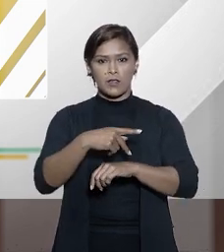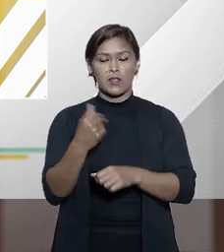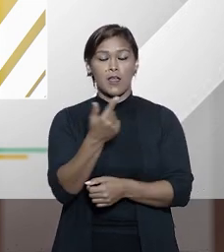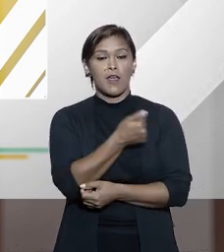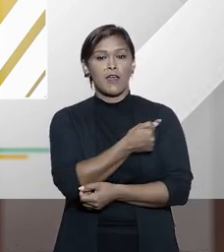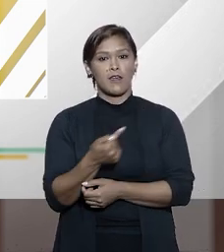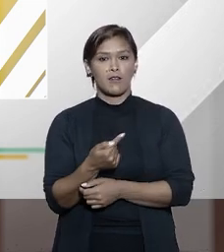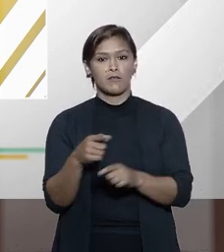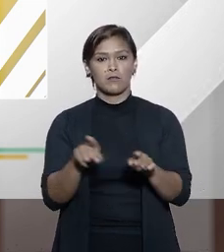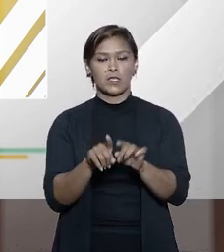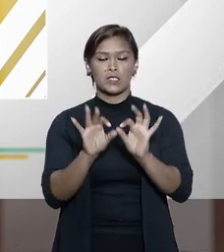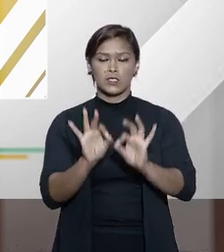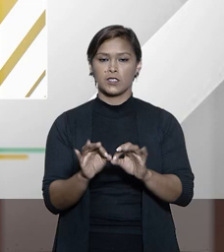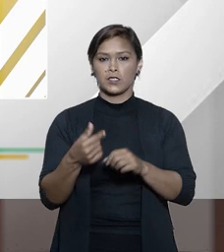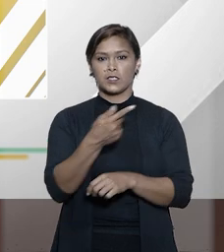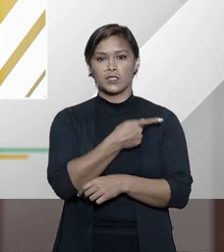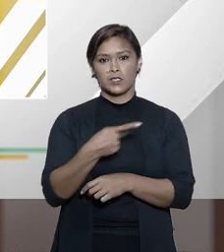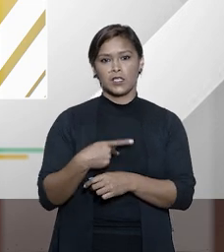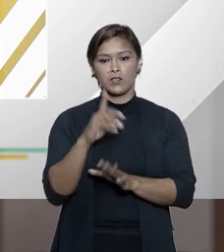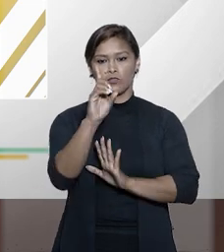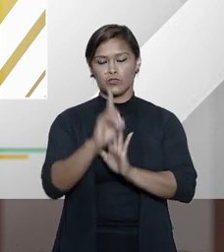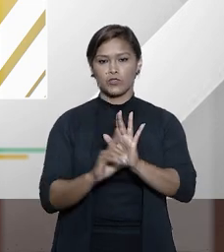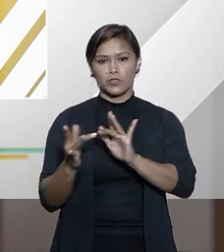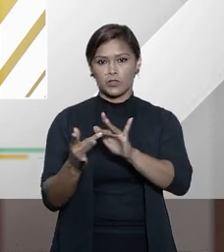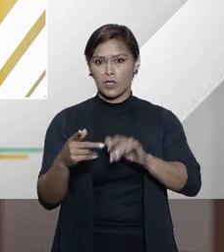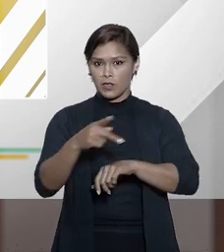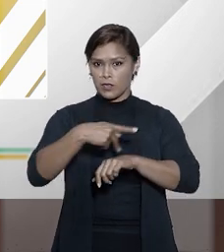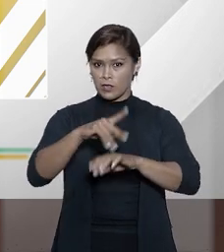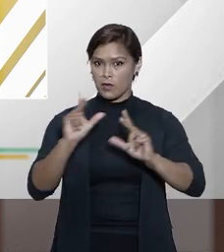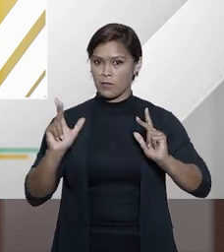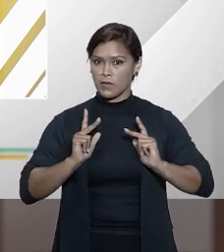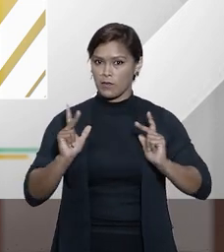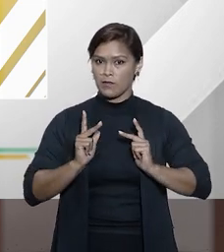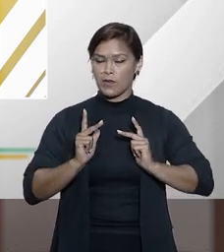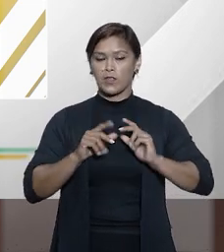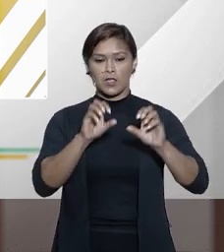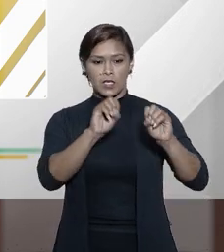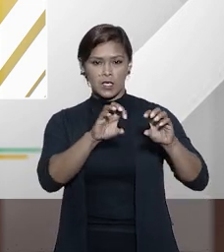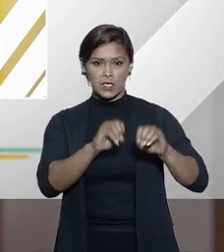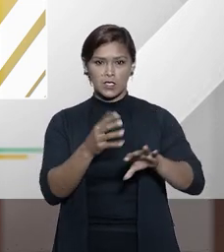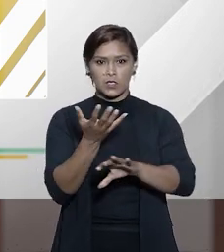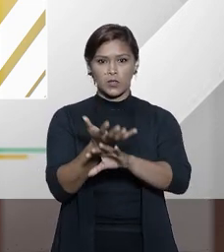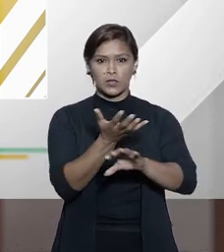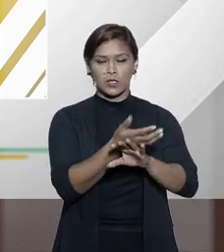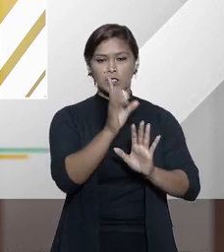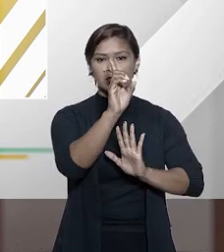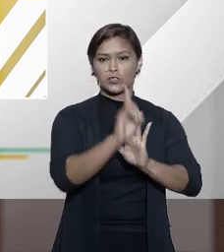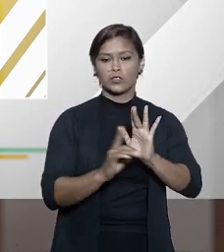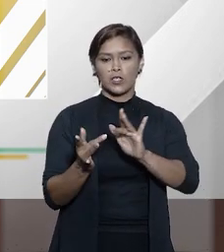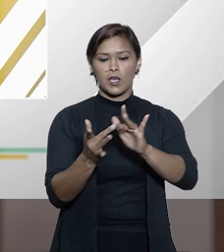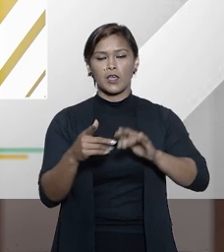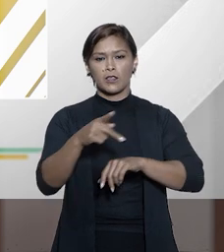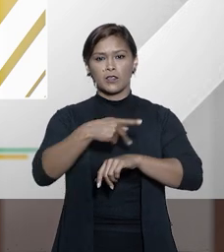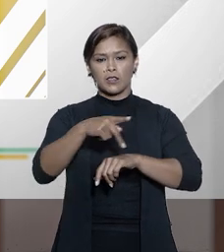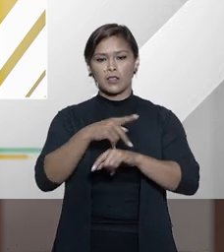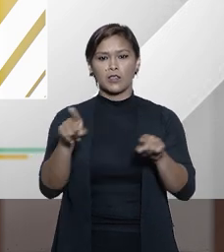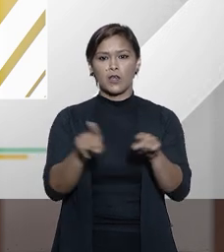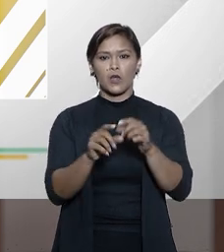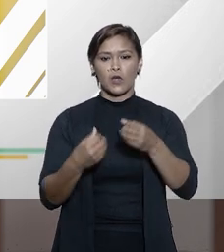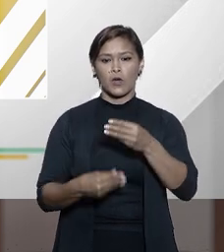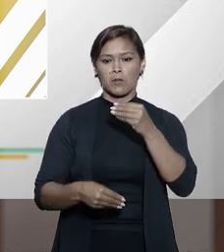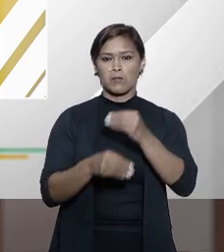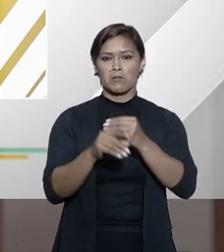É vice-presidente da Associação Brasileira de Direito Internacional Privado e leciona a matéria Direito Internacional e